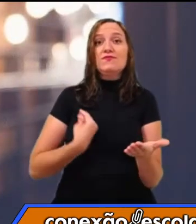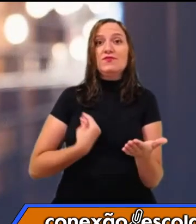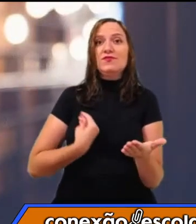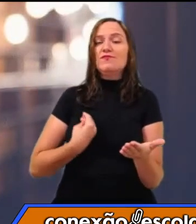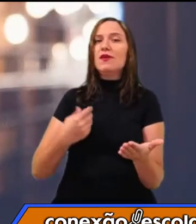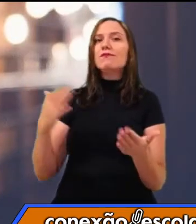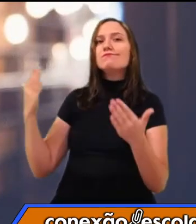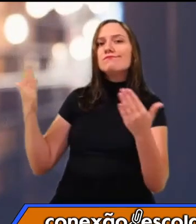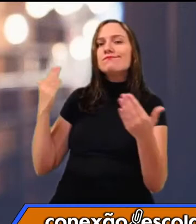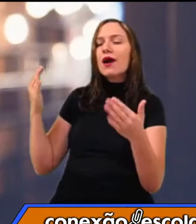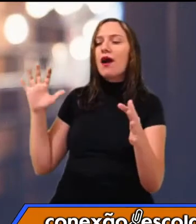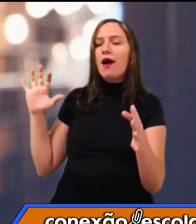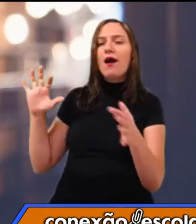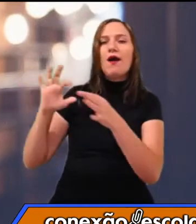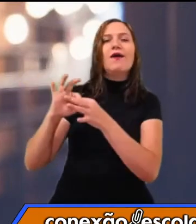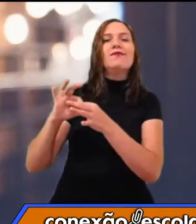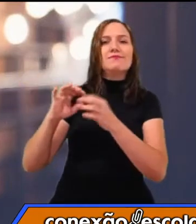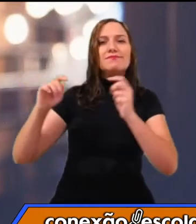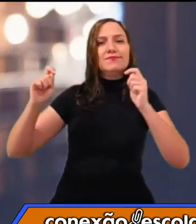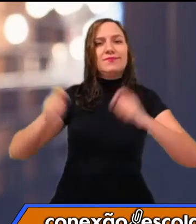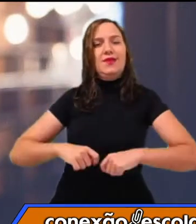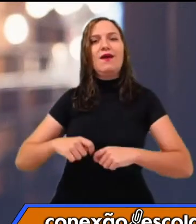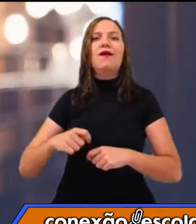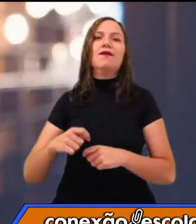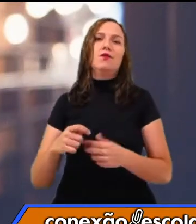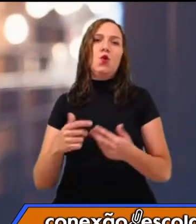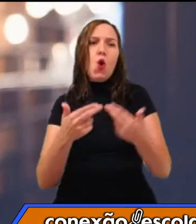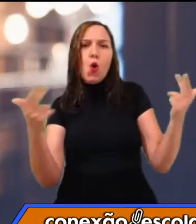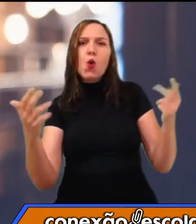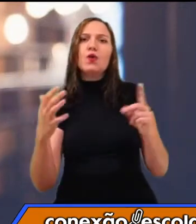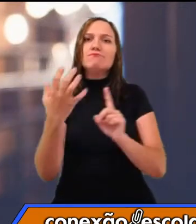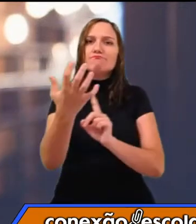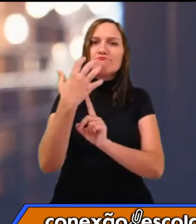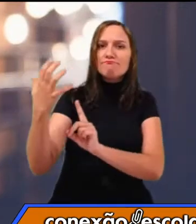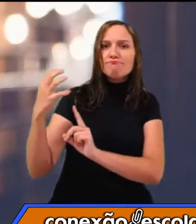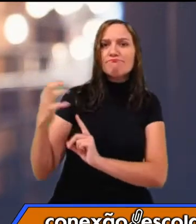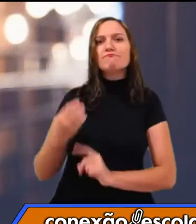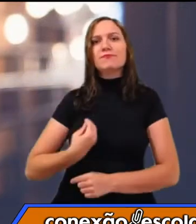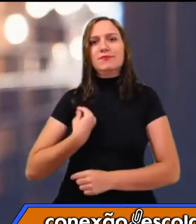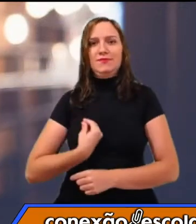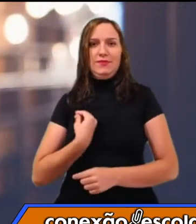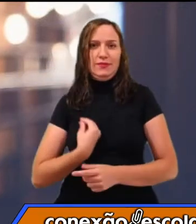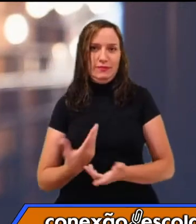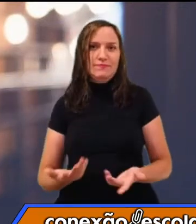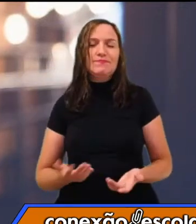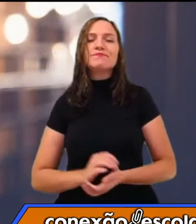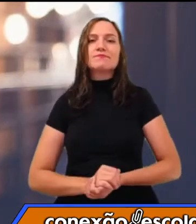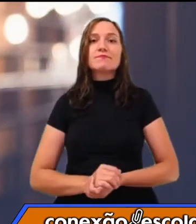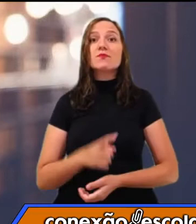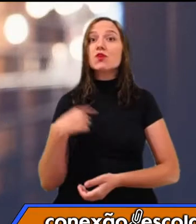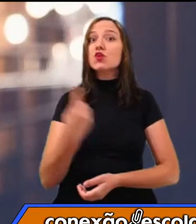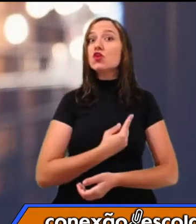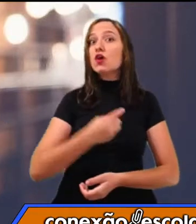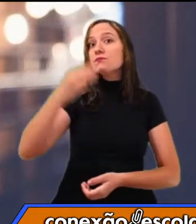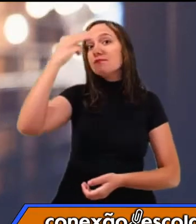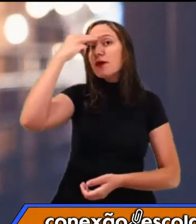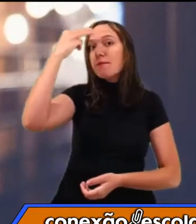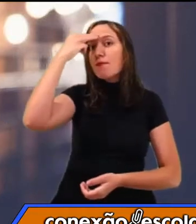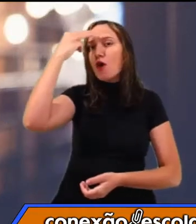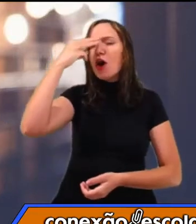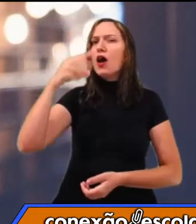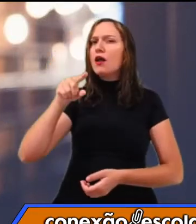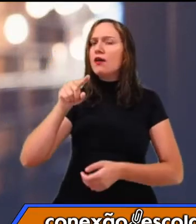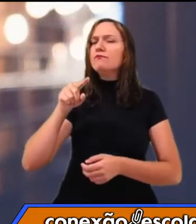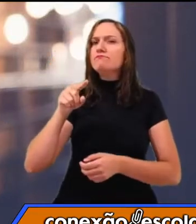vivendo. A partir de todas as circunstâncias que a gente está vivendo, né? Então, quando a gente lida com memória, gente está sempre